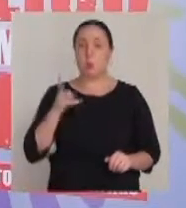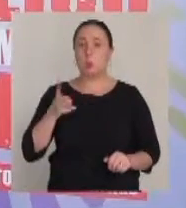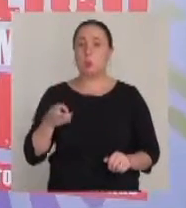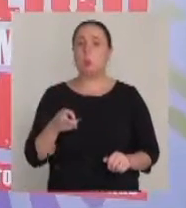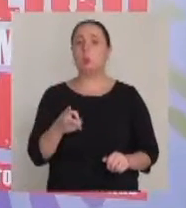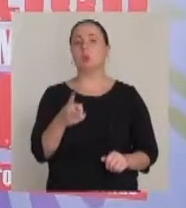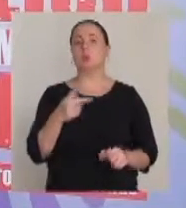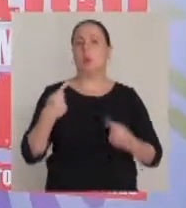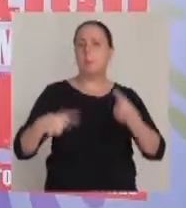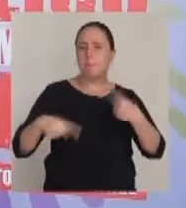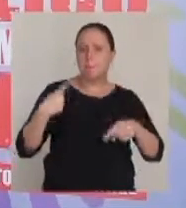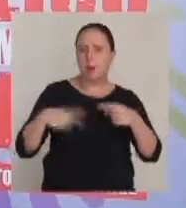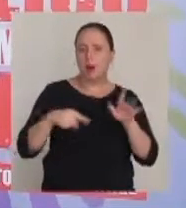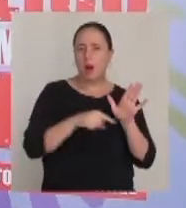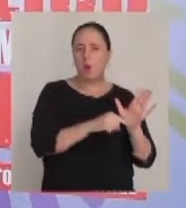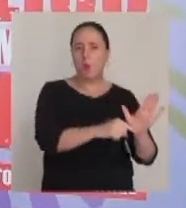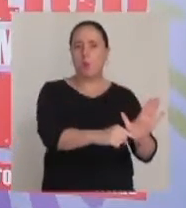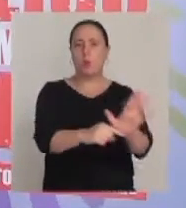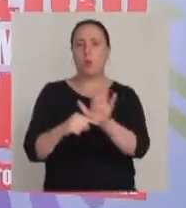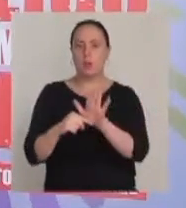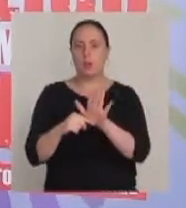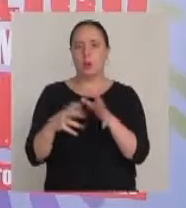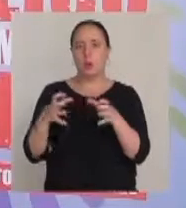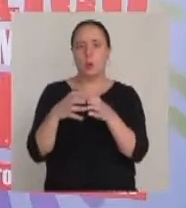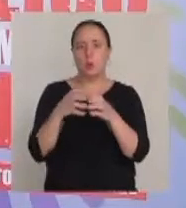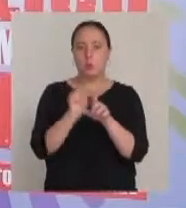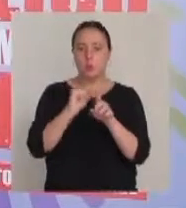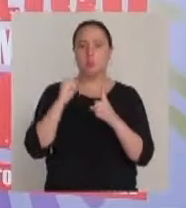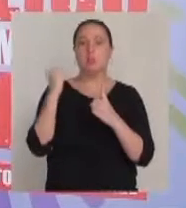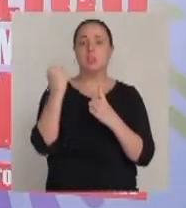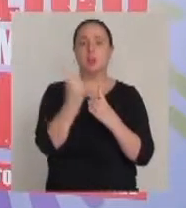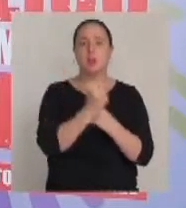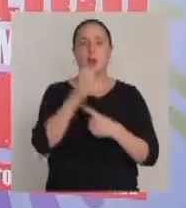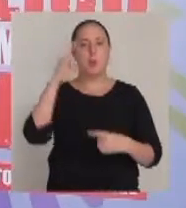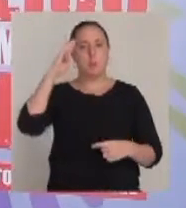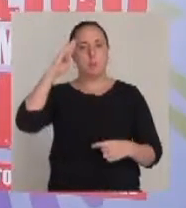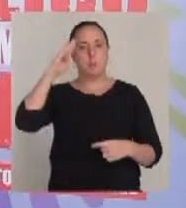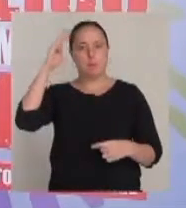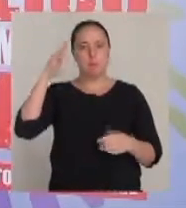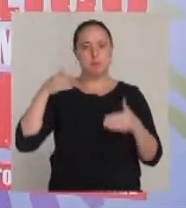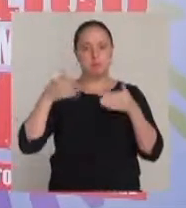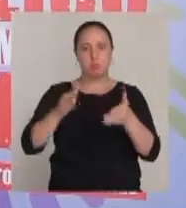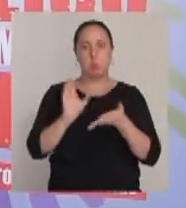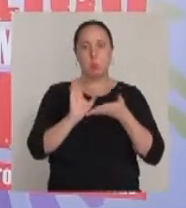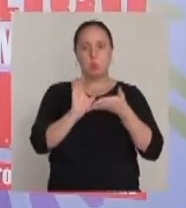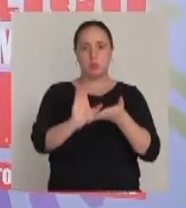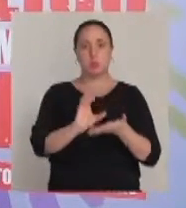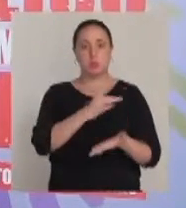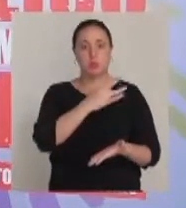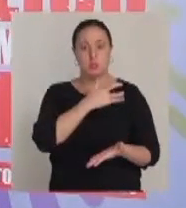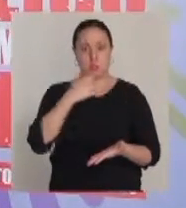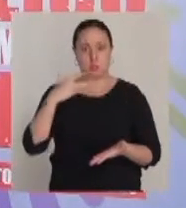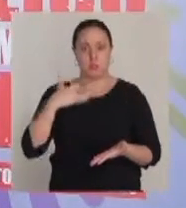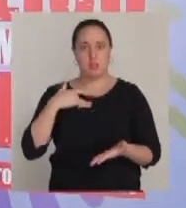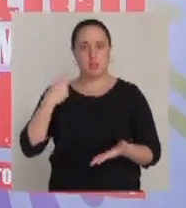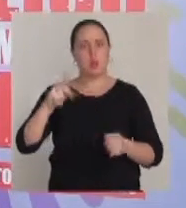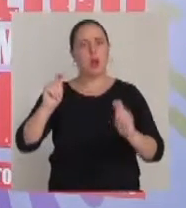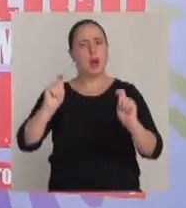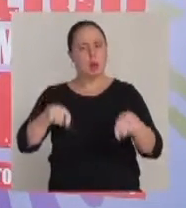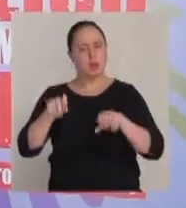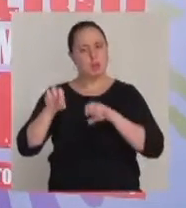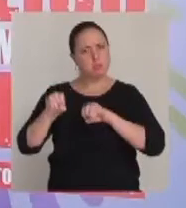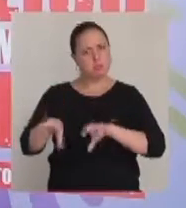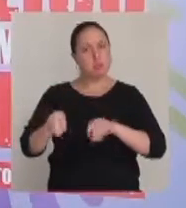mantivesse essa política de ajudar os movimentos sociais, principalmente os conselhos de saúde, na sua